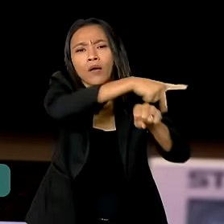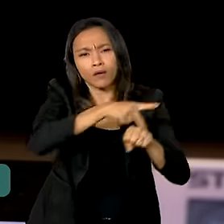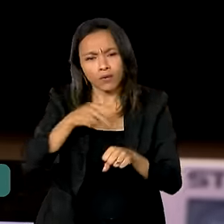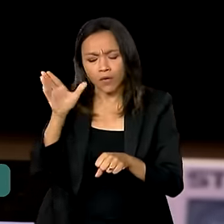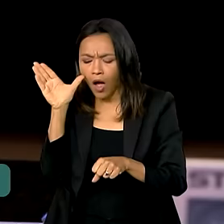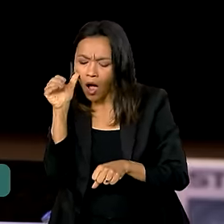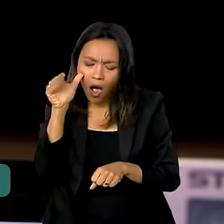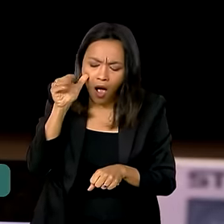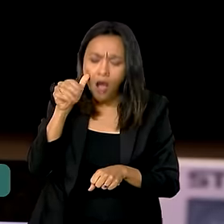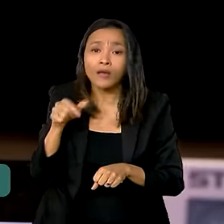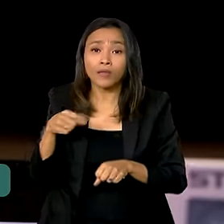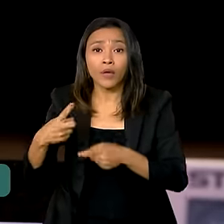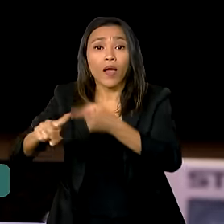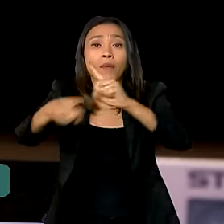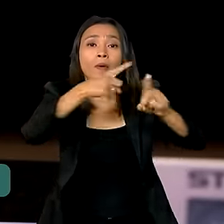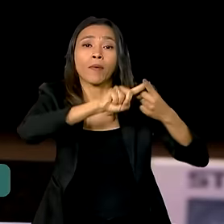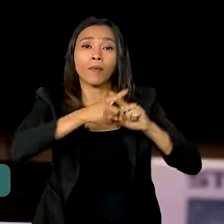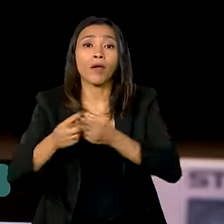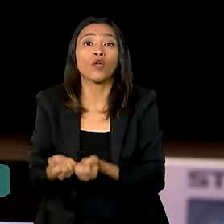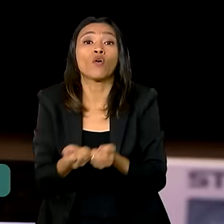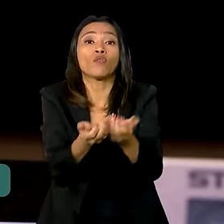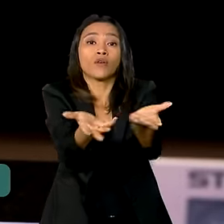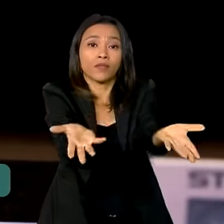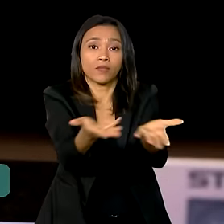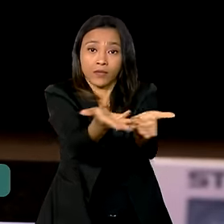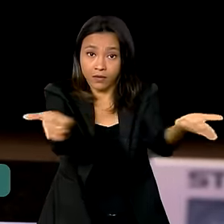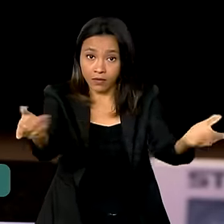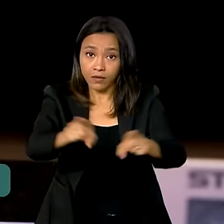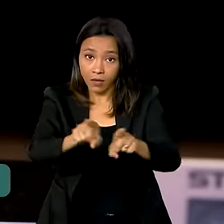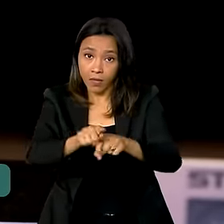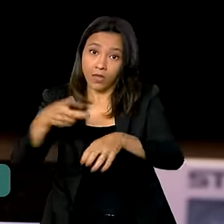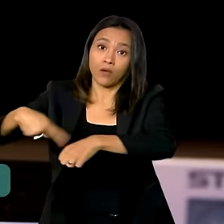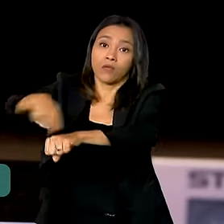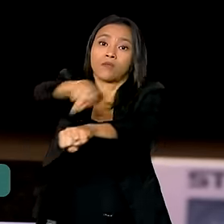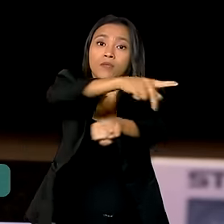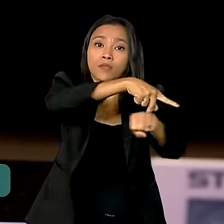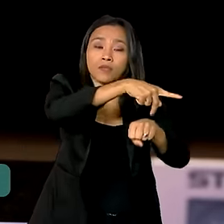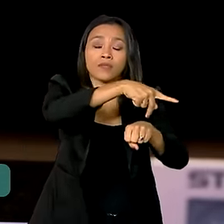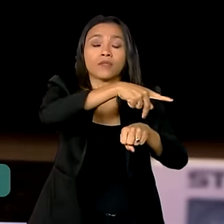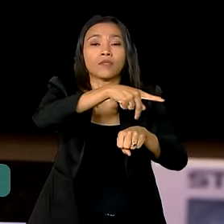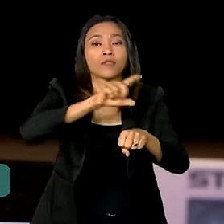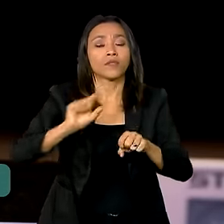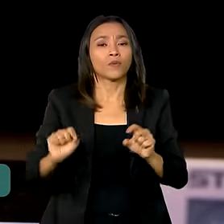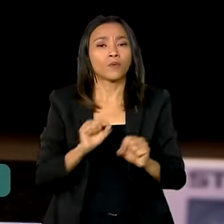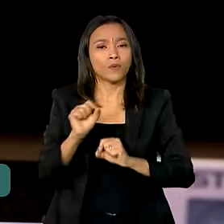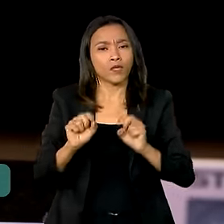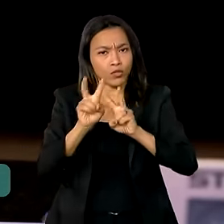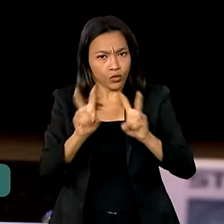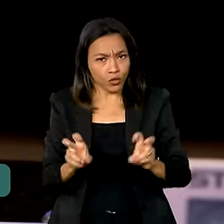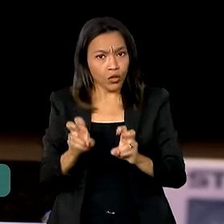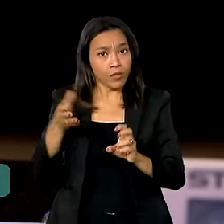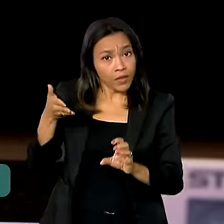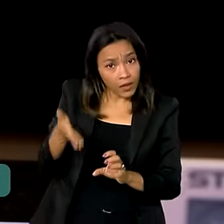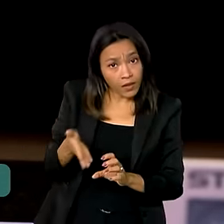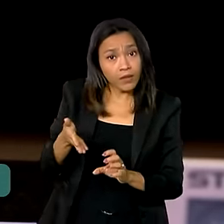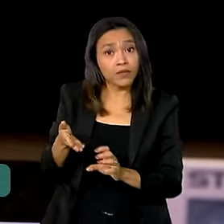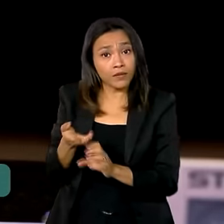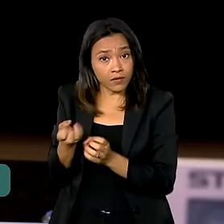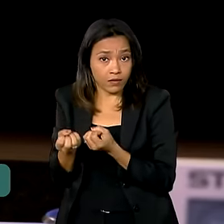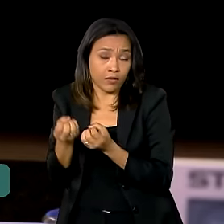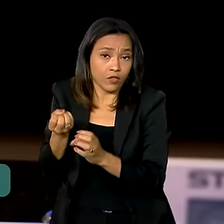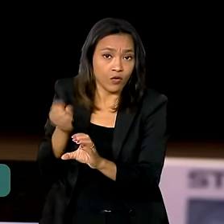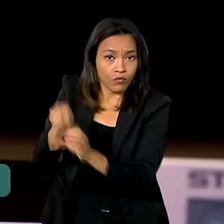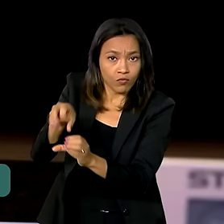articular e oferecer aos países, junto, obviamente, com a questão dos fundos e trabalhando